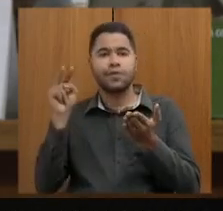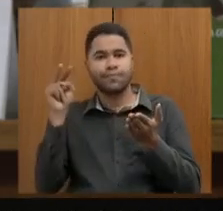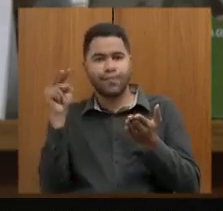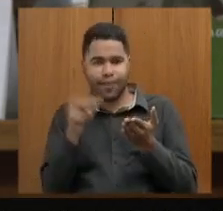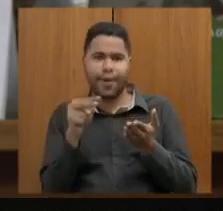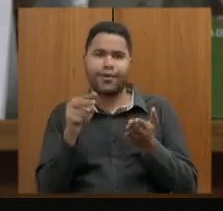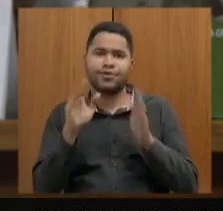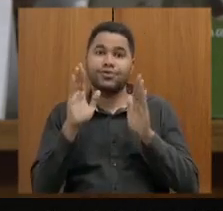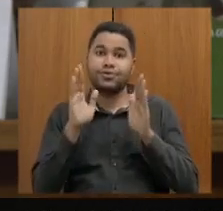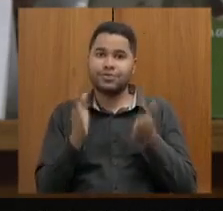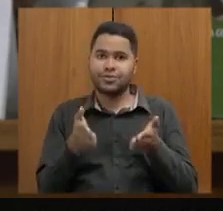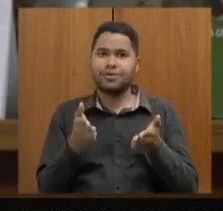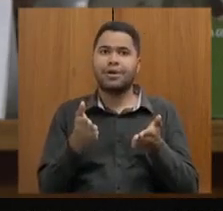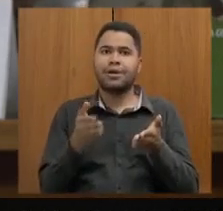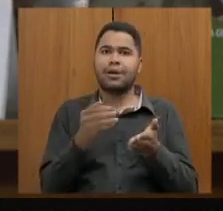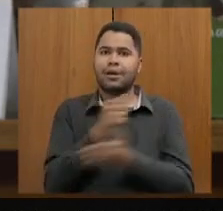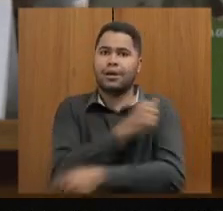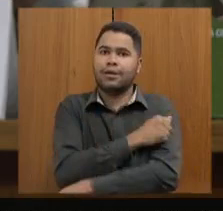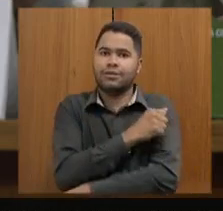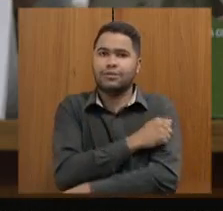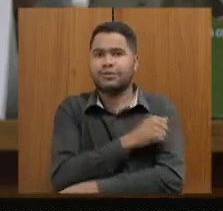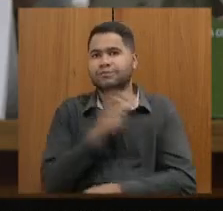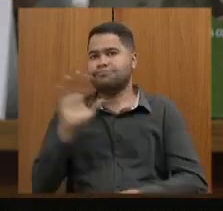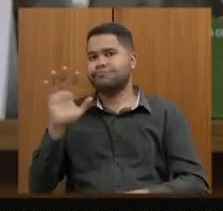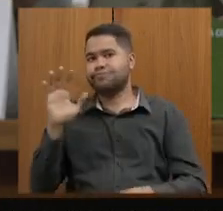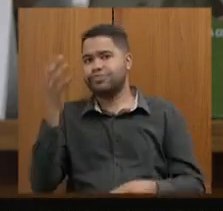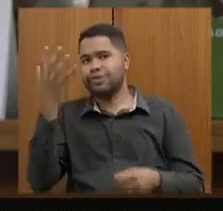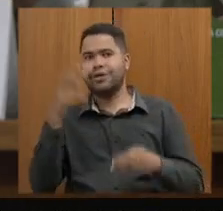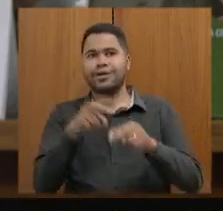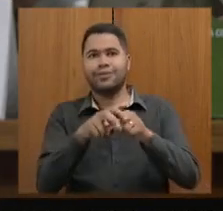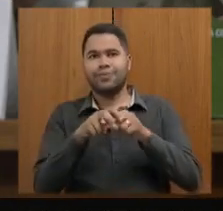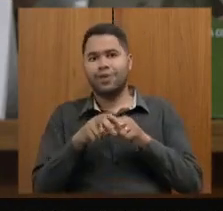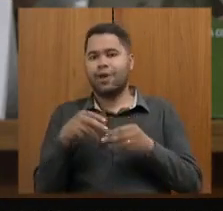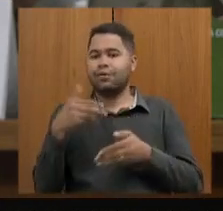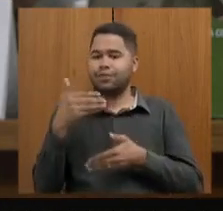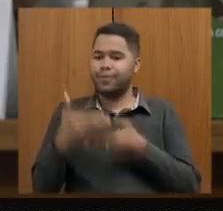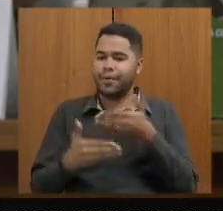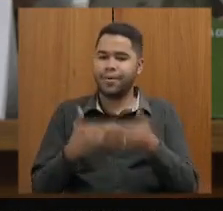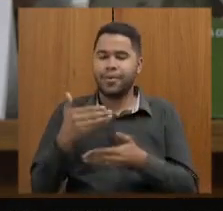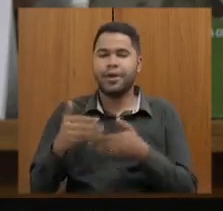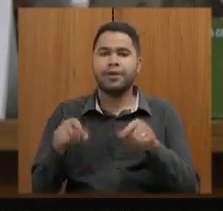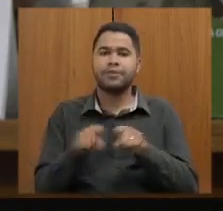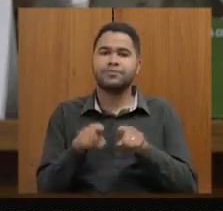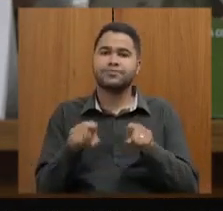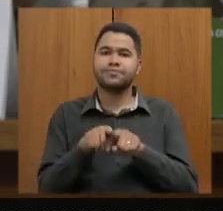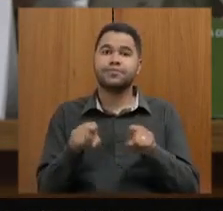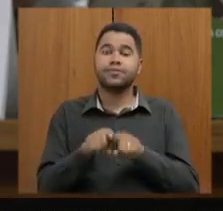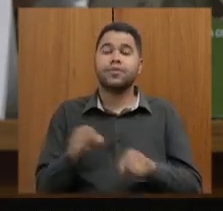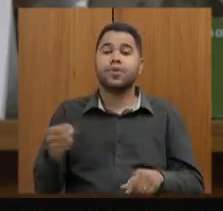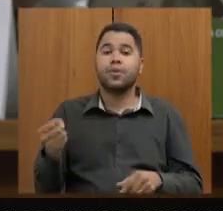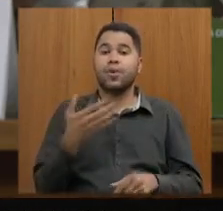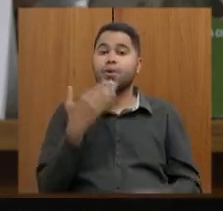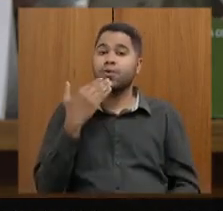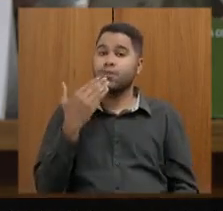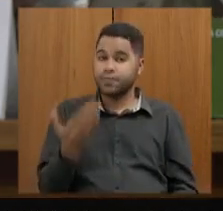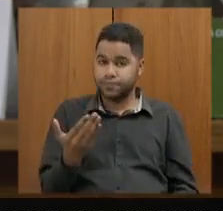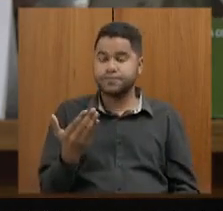de que já tínhamos muitos alunos impactados negativamente por esse processo. houve uma reiteração, uma nova petição,